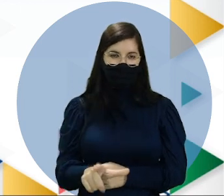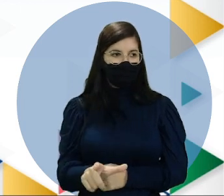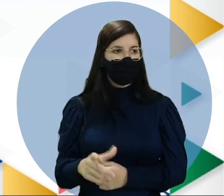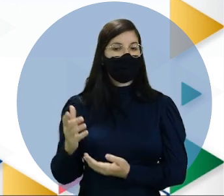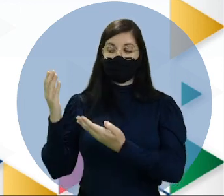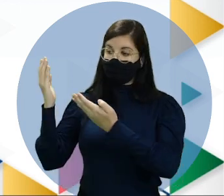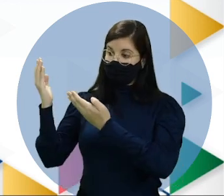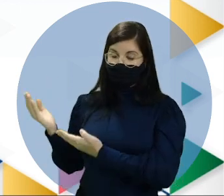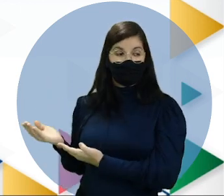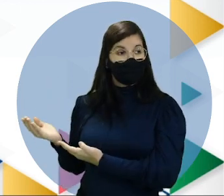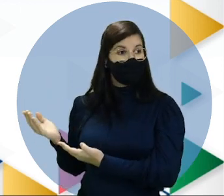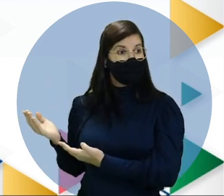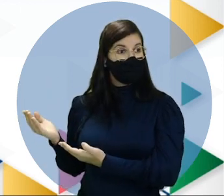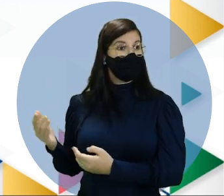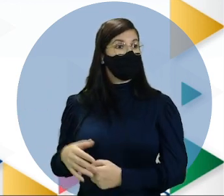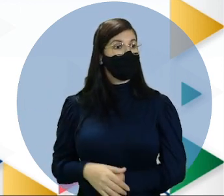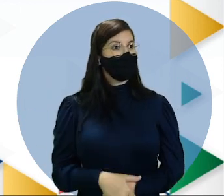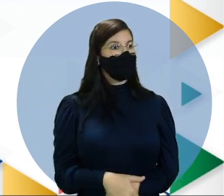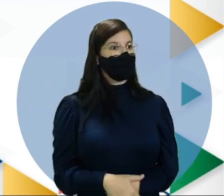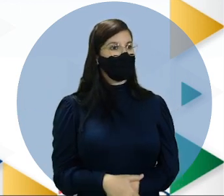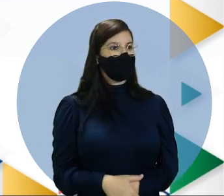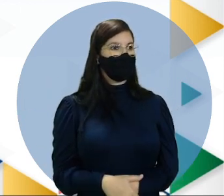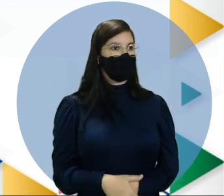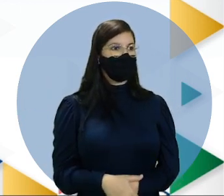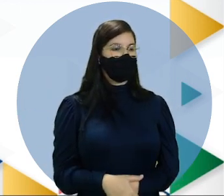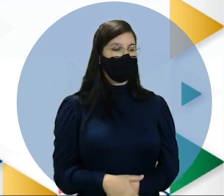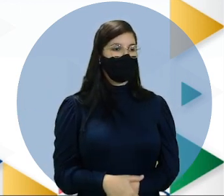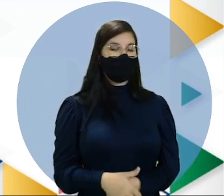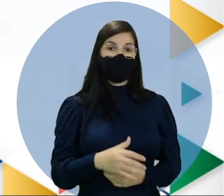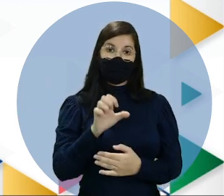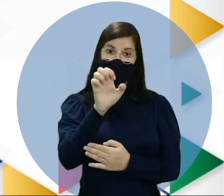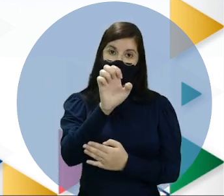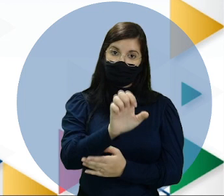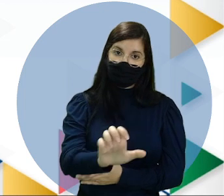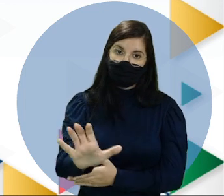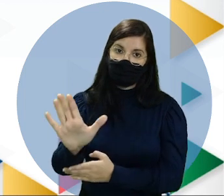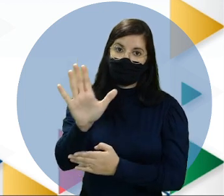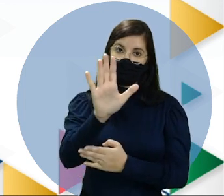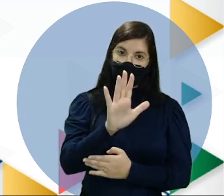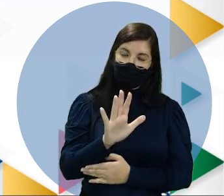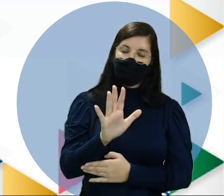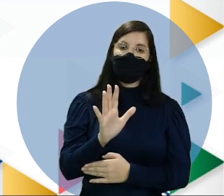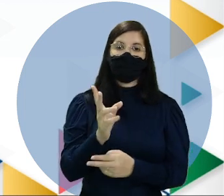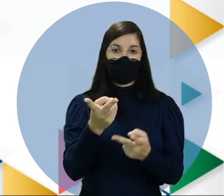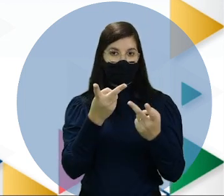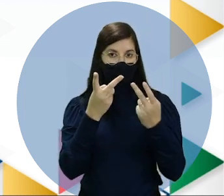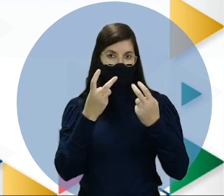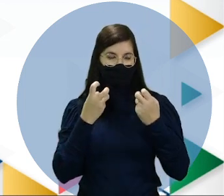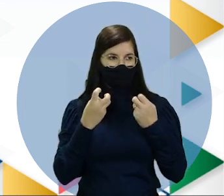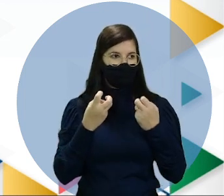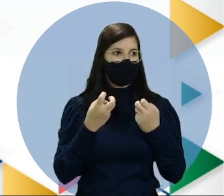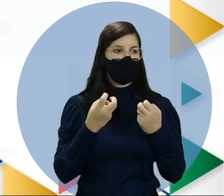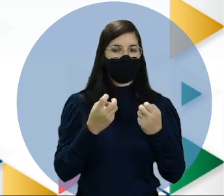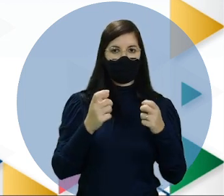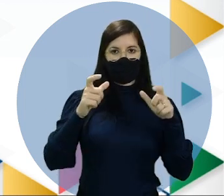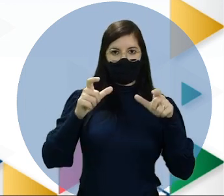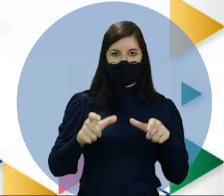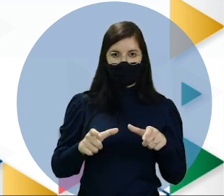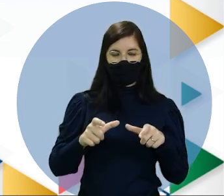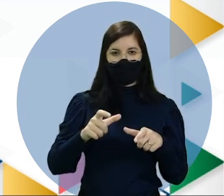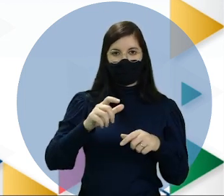sobre o continente europeu. O continente europeu, como vocês podem observar, ele está justamente